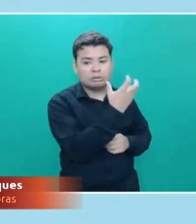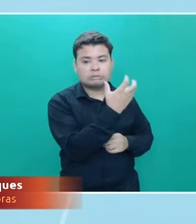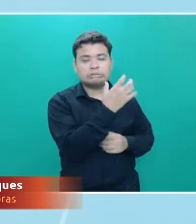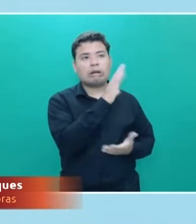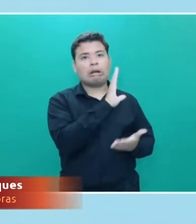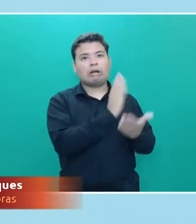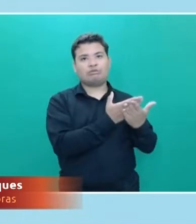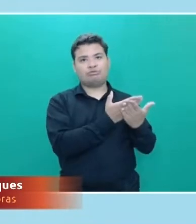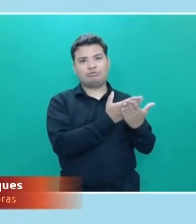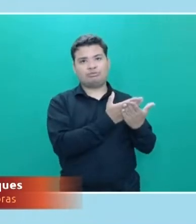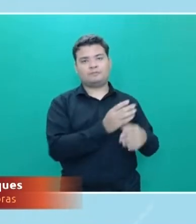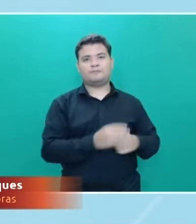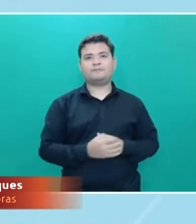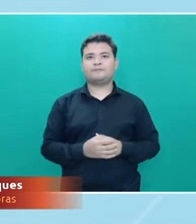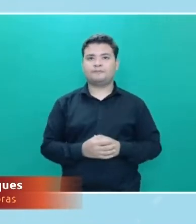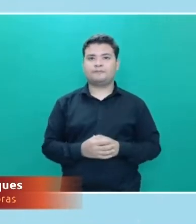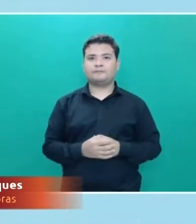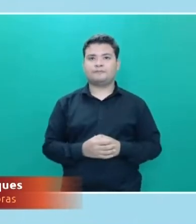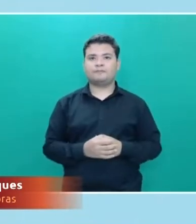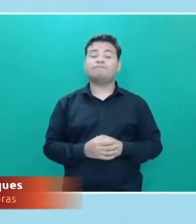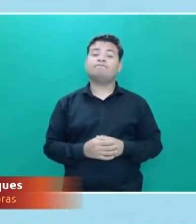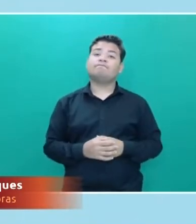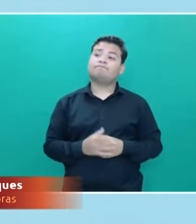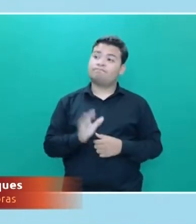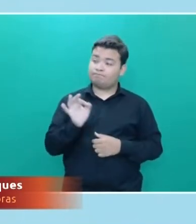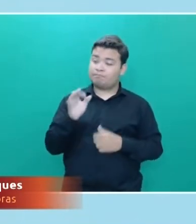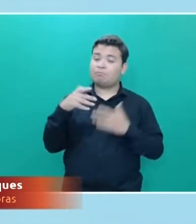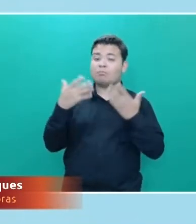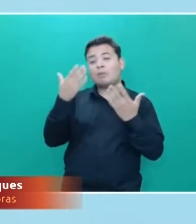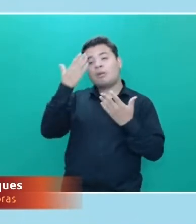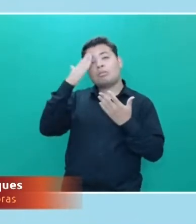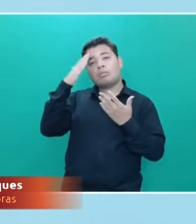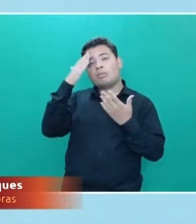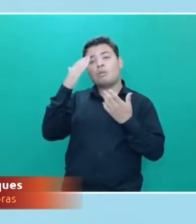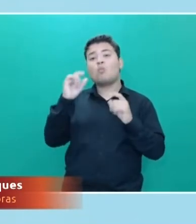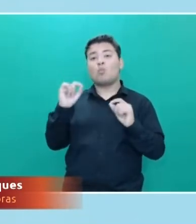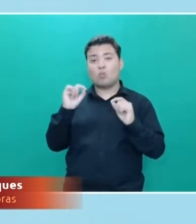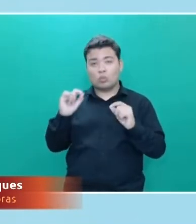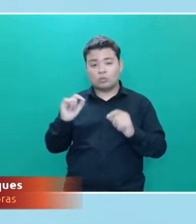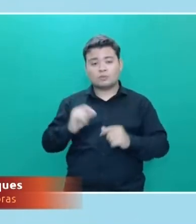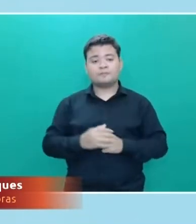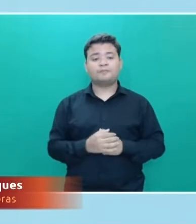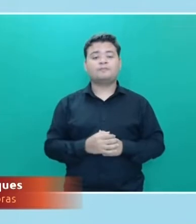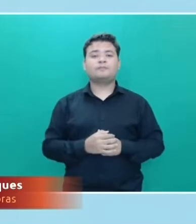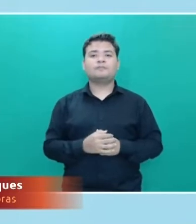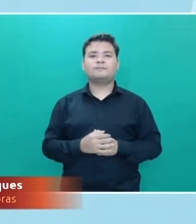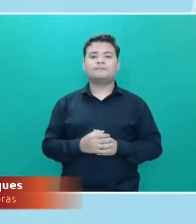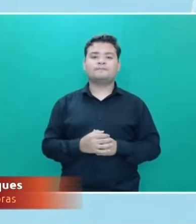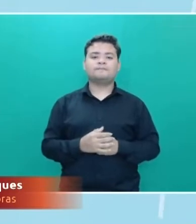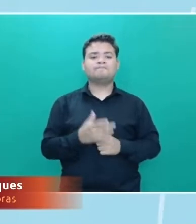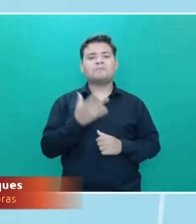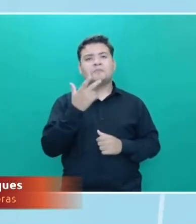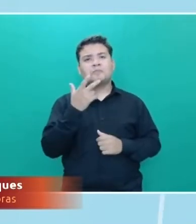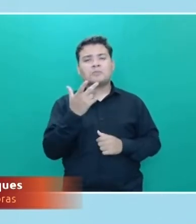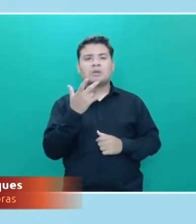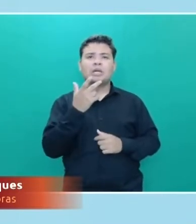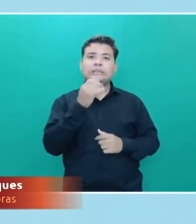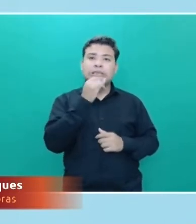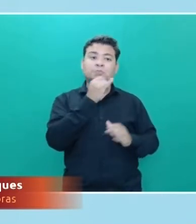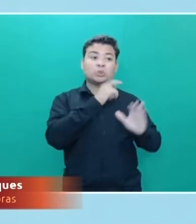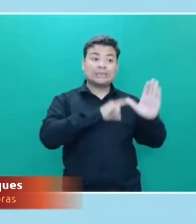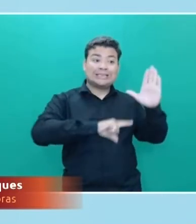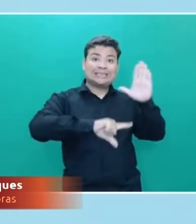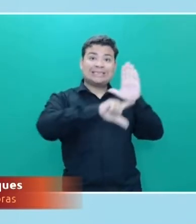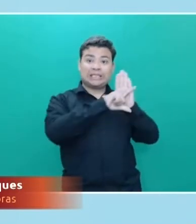Bem, o que a gente tem que entender é que, basicamente, assim, não existe tipificado no Código Penal